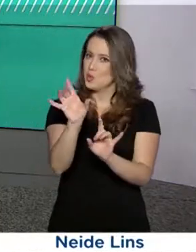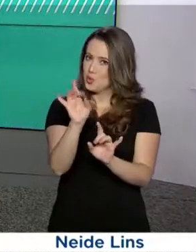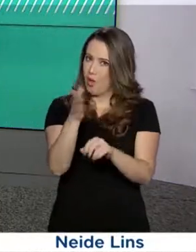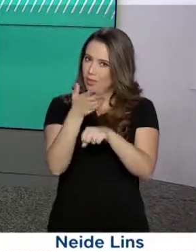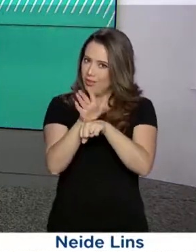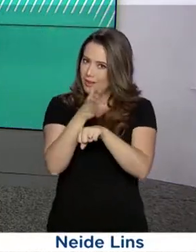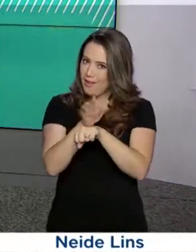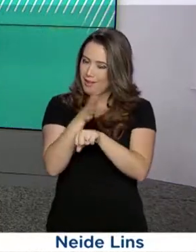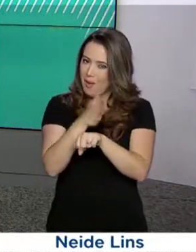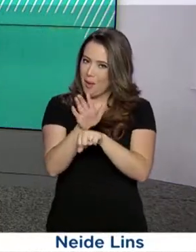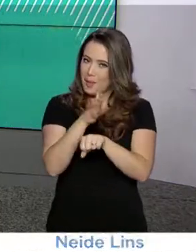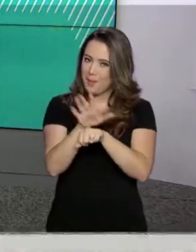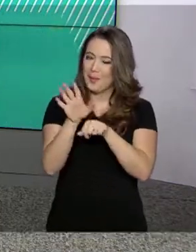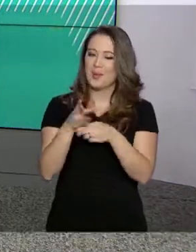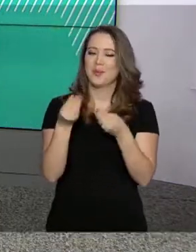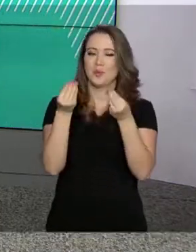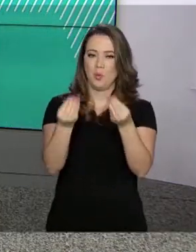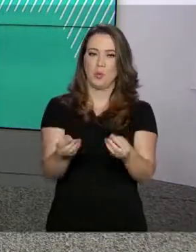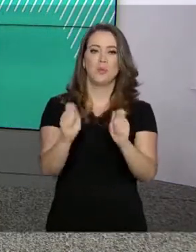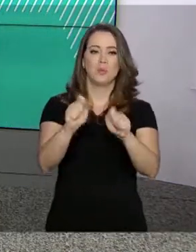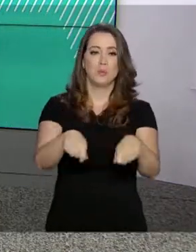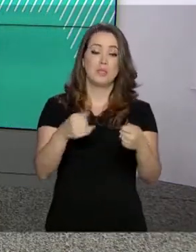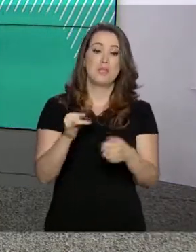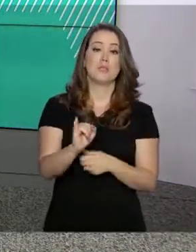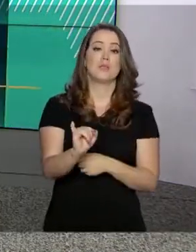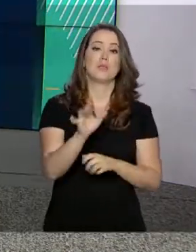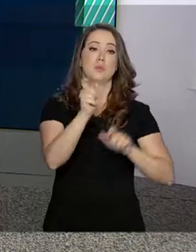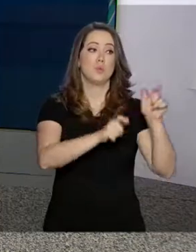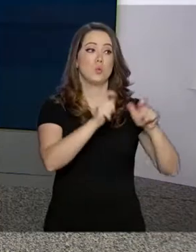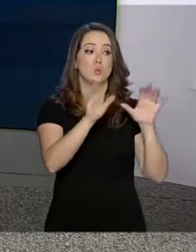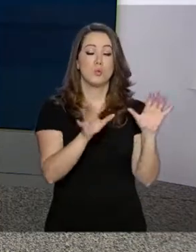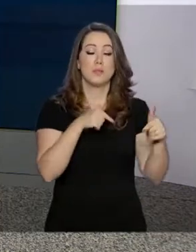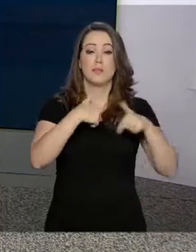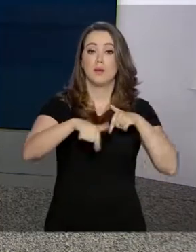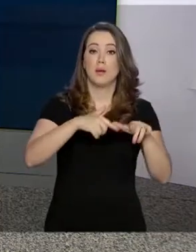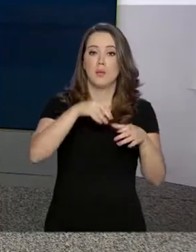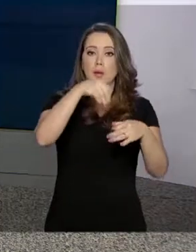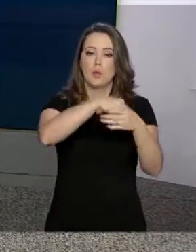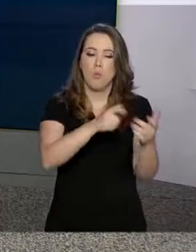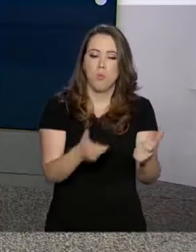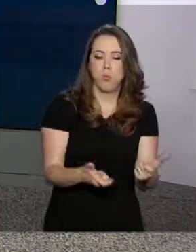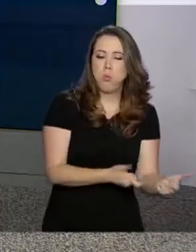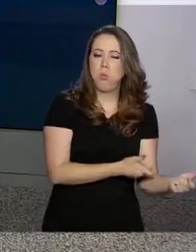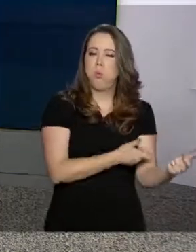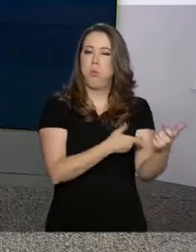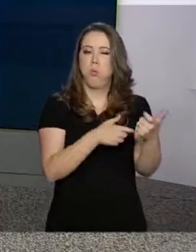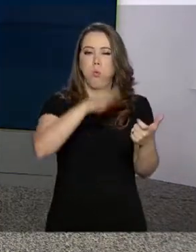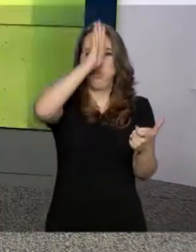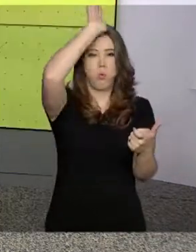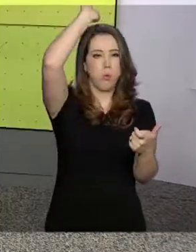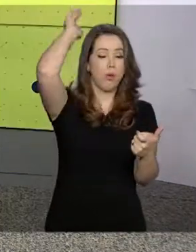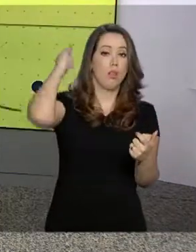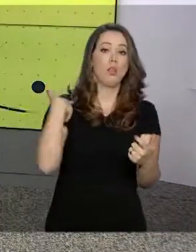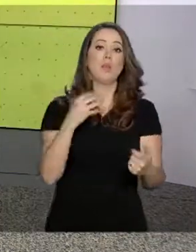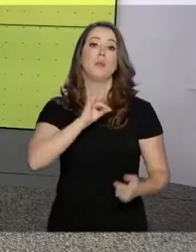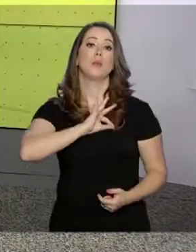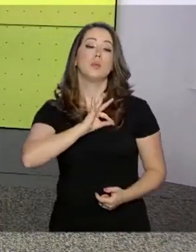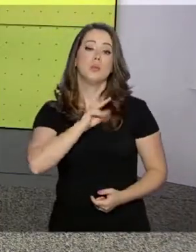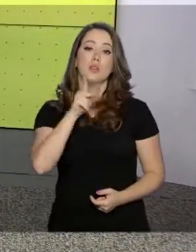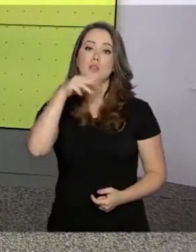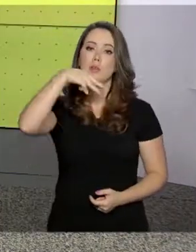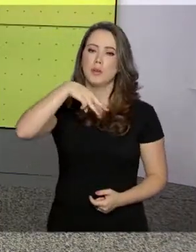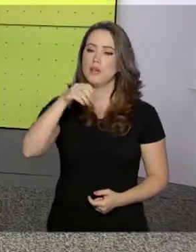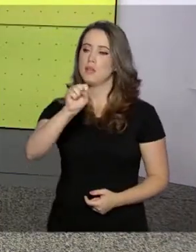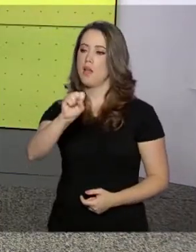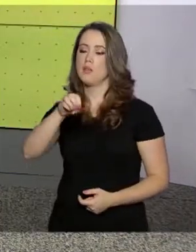garantir treinamento e capacitação para agentes do Corpo de Bombeiros, Polícia Militar, SAMU, Defesa Civil e